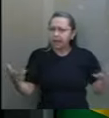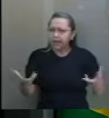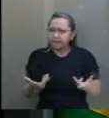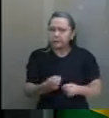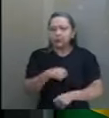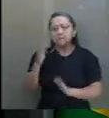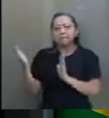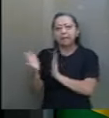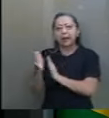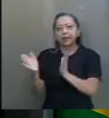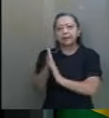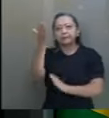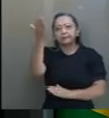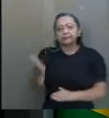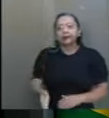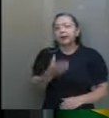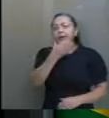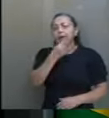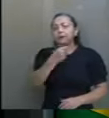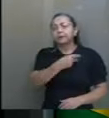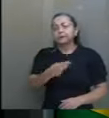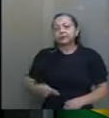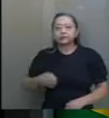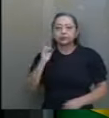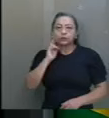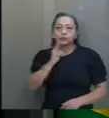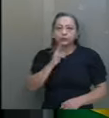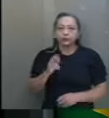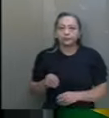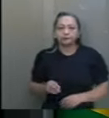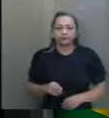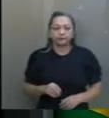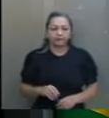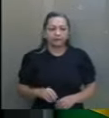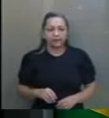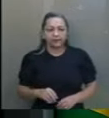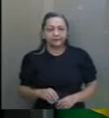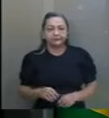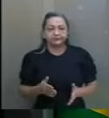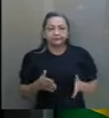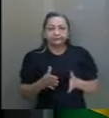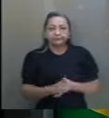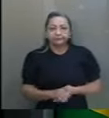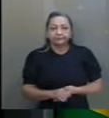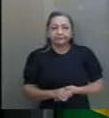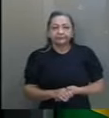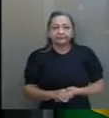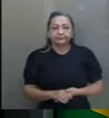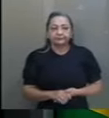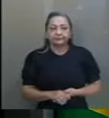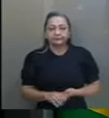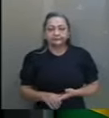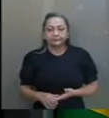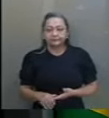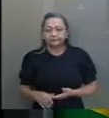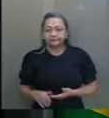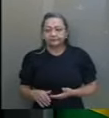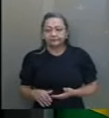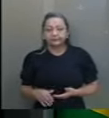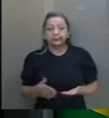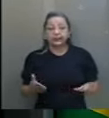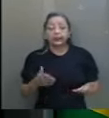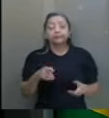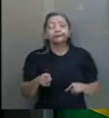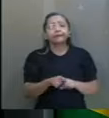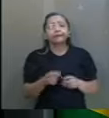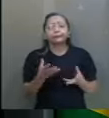presidente Rodrigo Pacheco. Me encaminhando para encerramento, presidente, peço só mais uns dois minutinhos. O